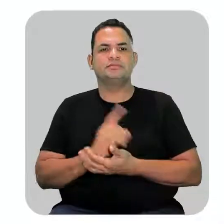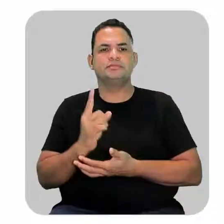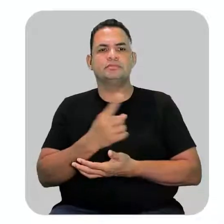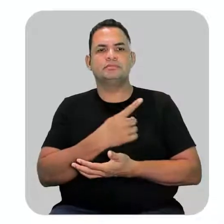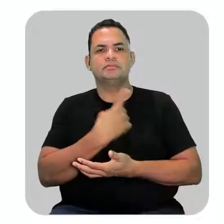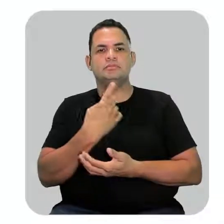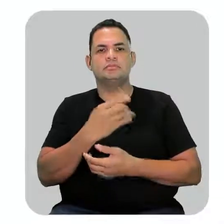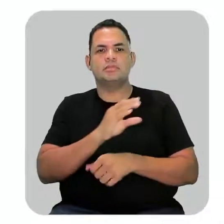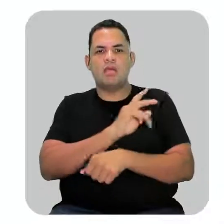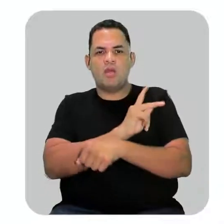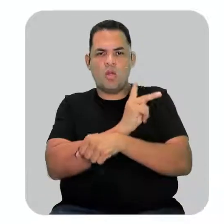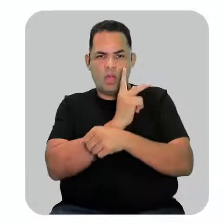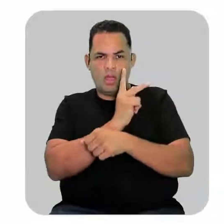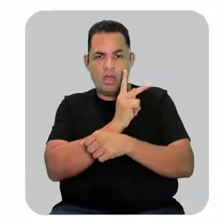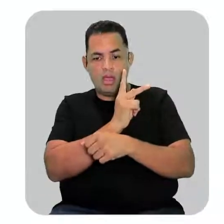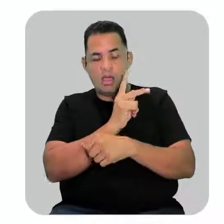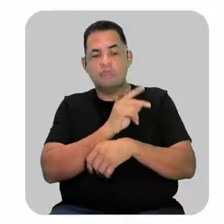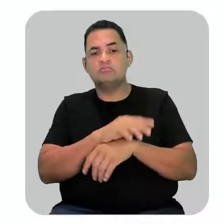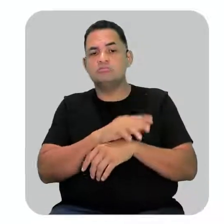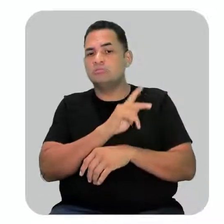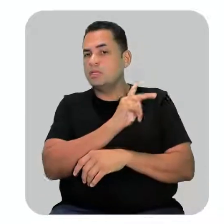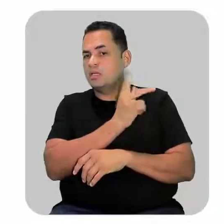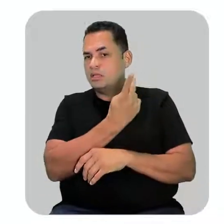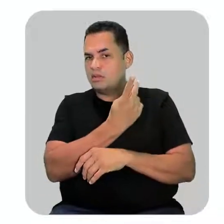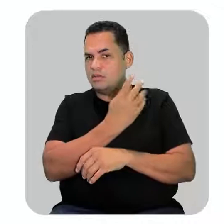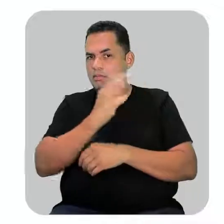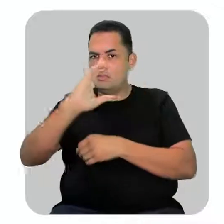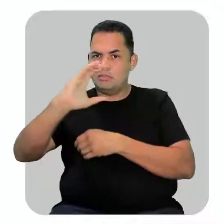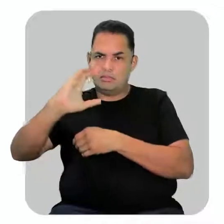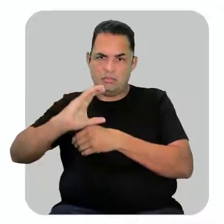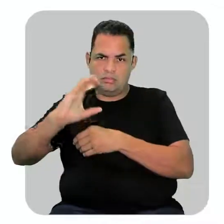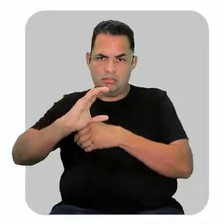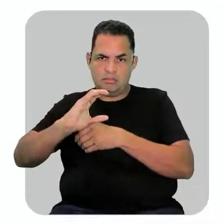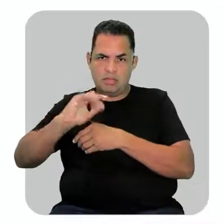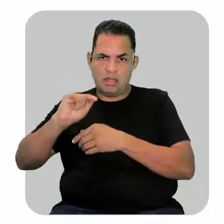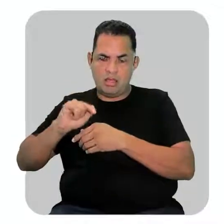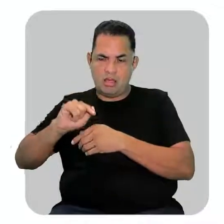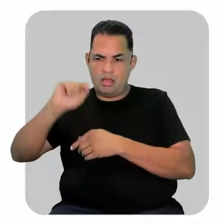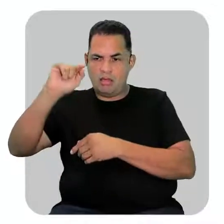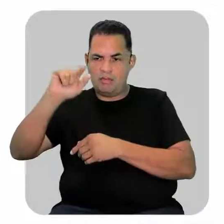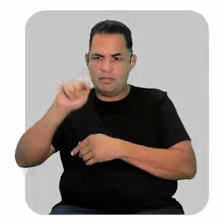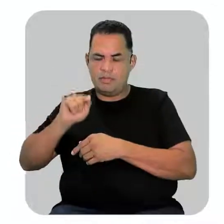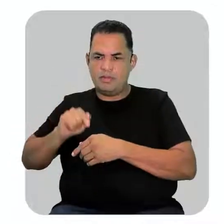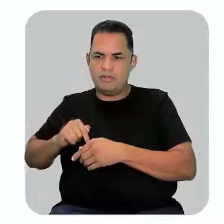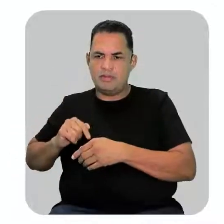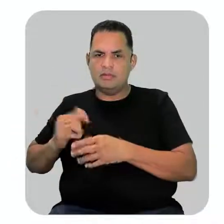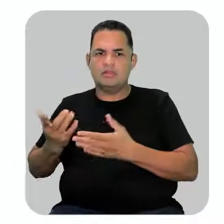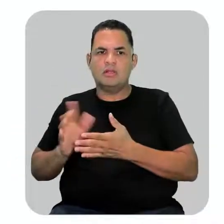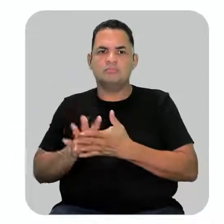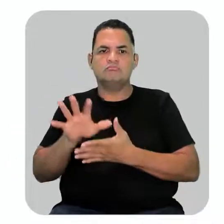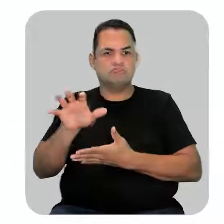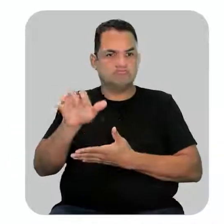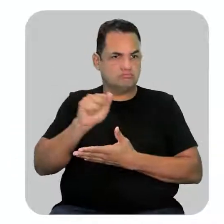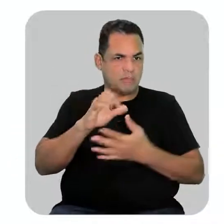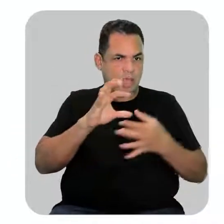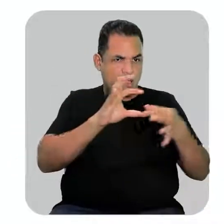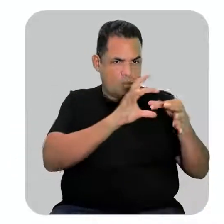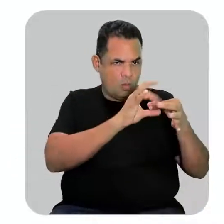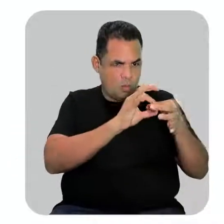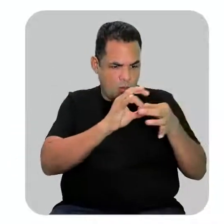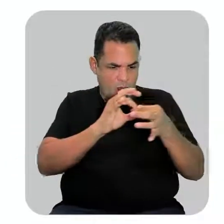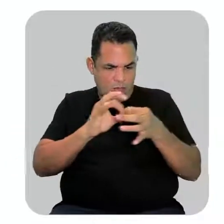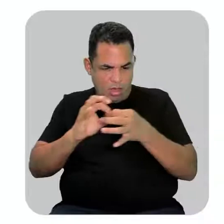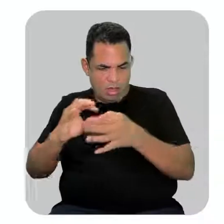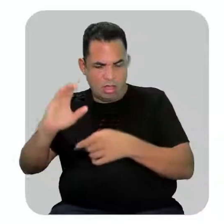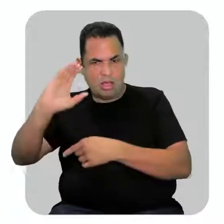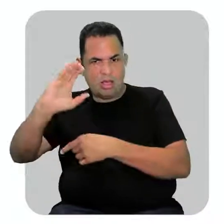agora para os hidrocarbonetos ramificados. Nós vamos pegar uma cadeia carbônica e vamos adicionar a